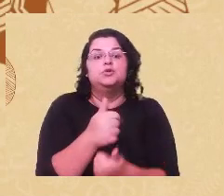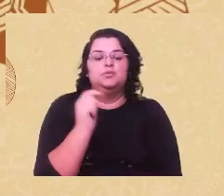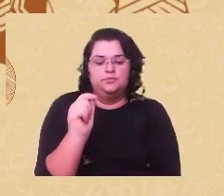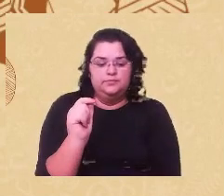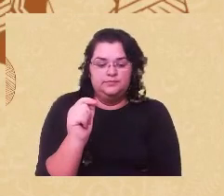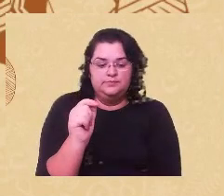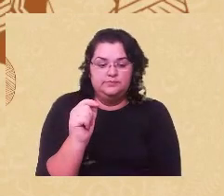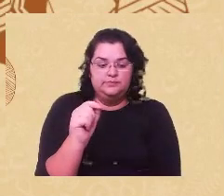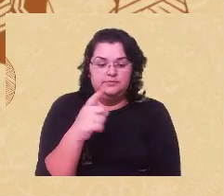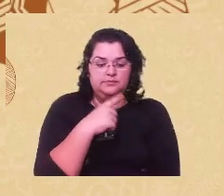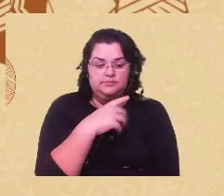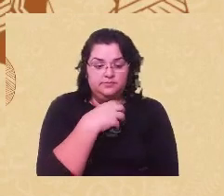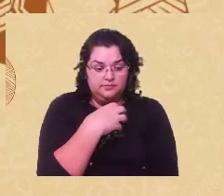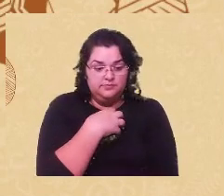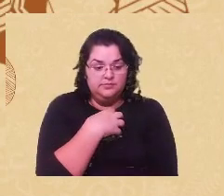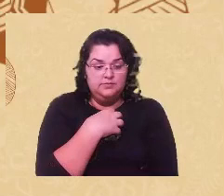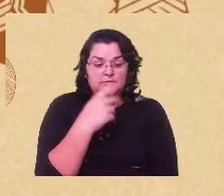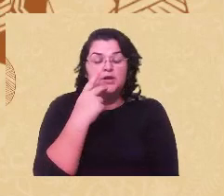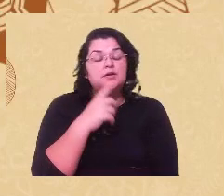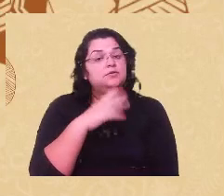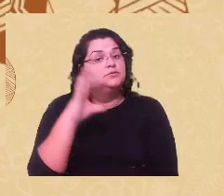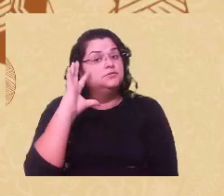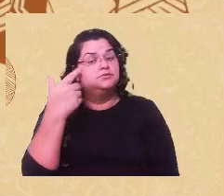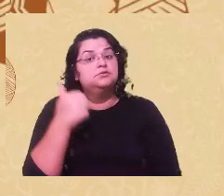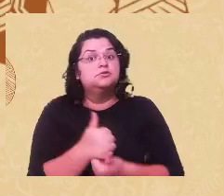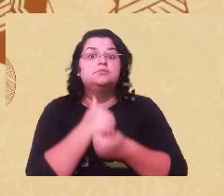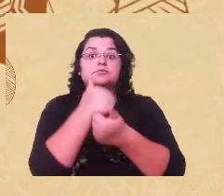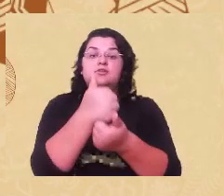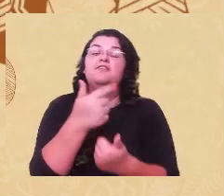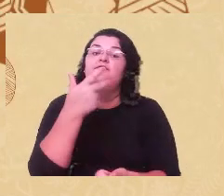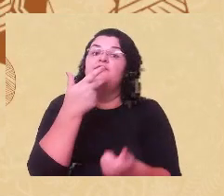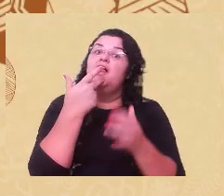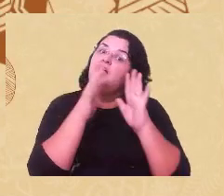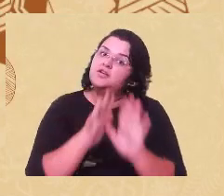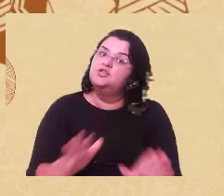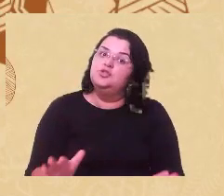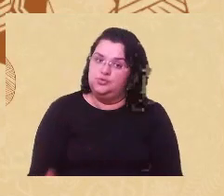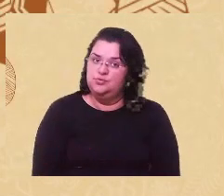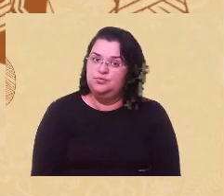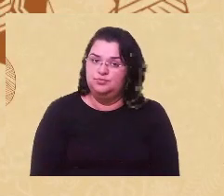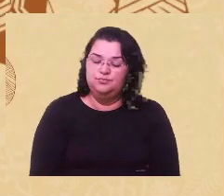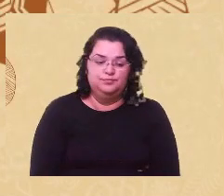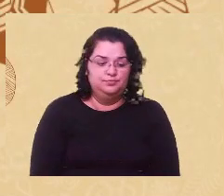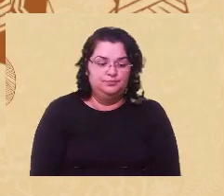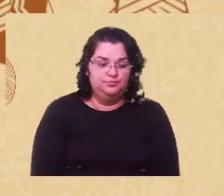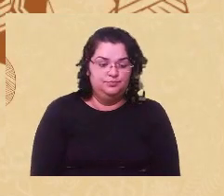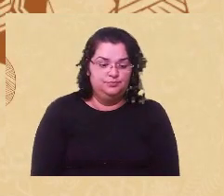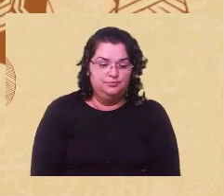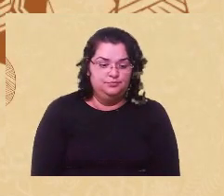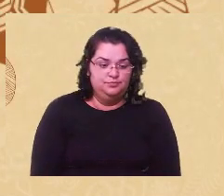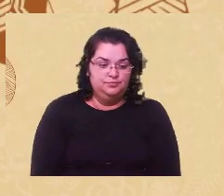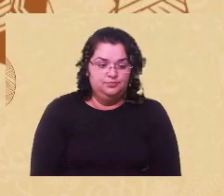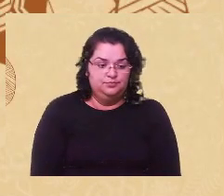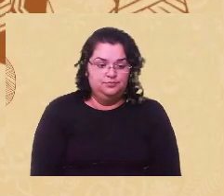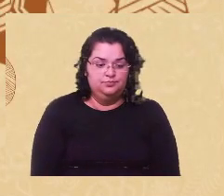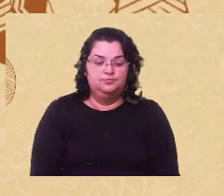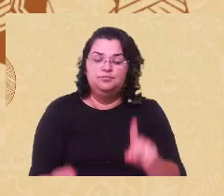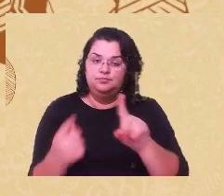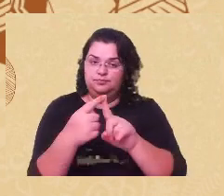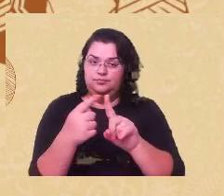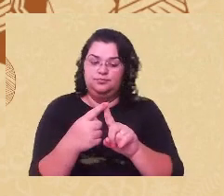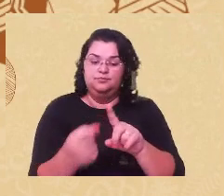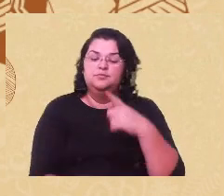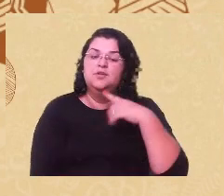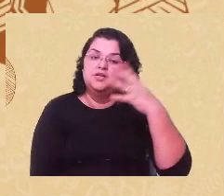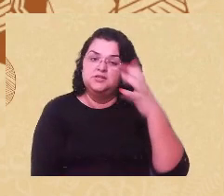é estranho dizer isso, né? Precisamos nos posicionar, precisamos falar sobre isso, mas vamos aí, né? Primeiro, é descriminalizar o aborto. Eu entendo que,